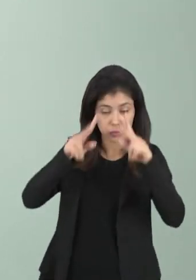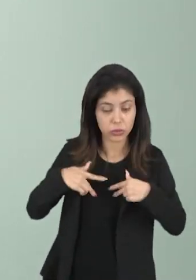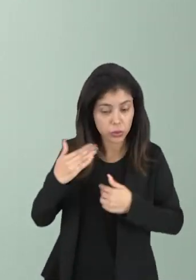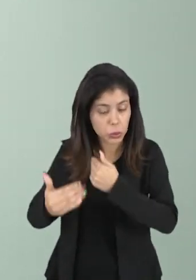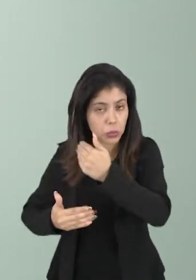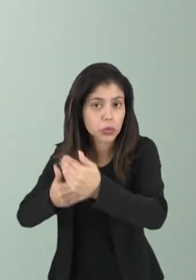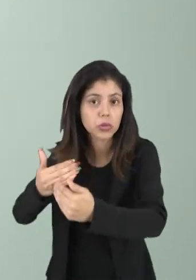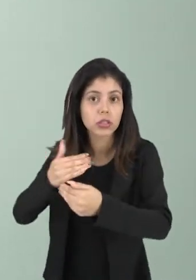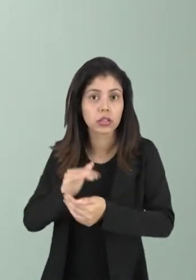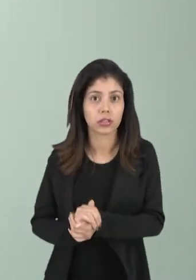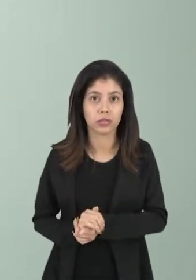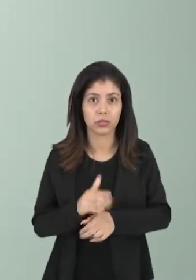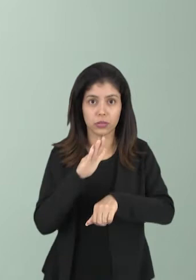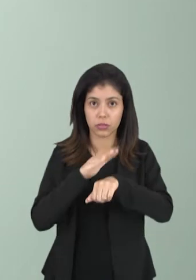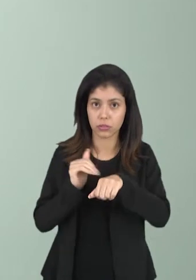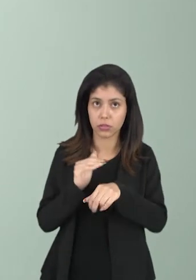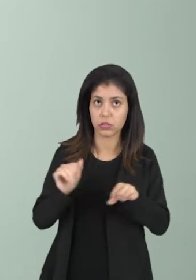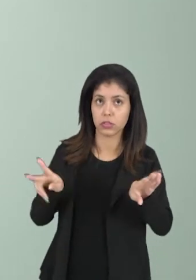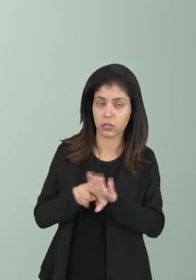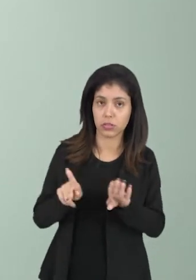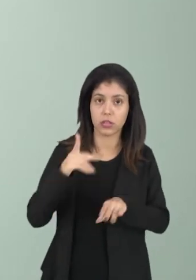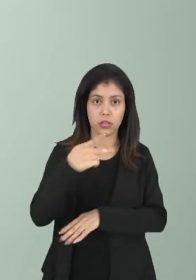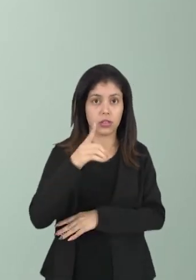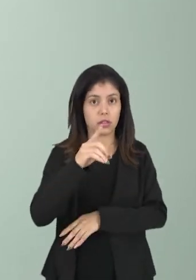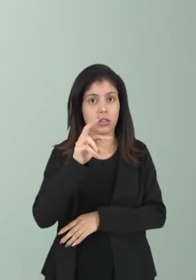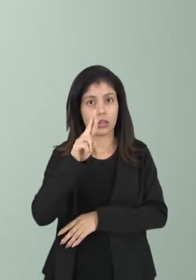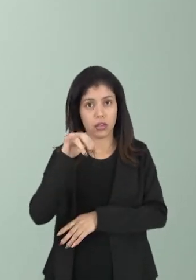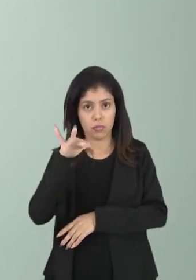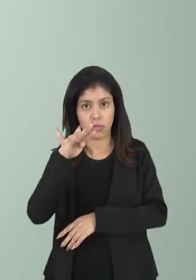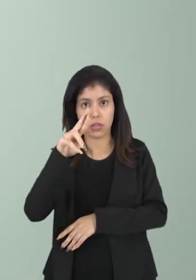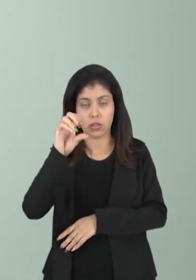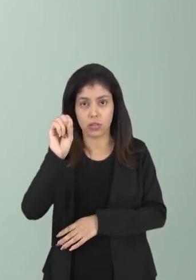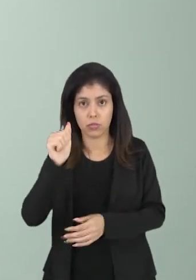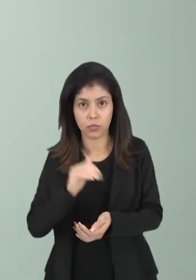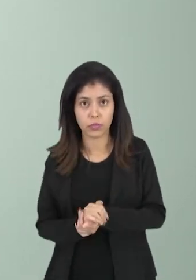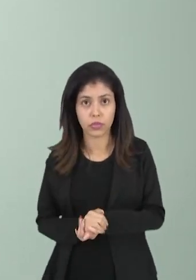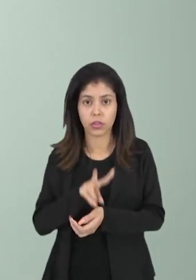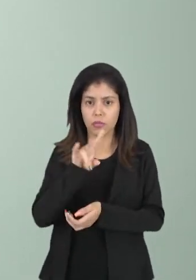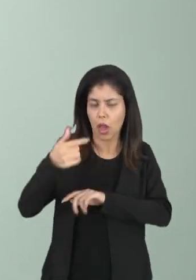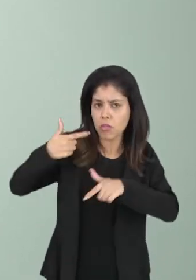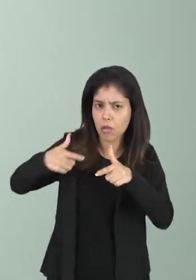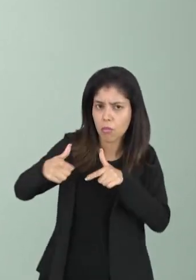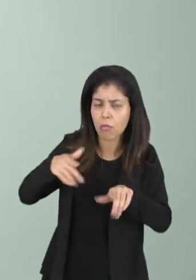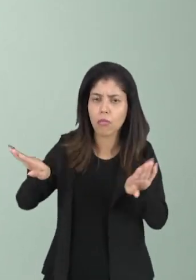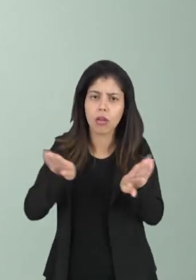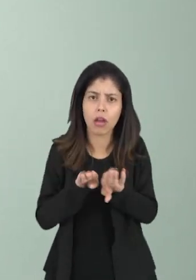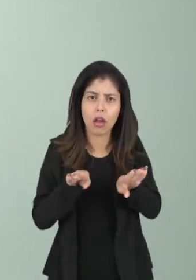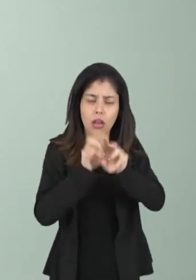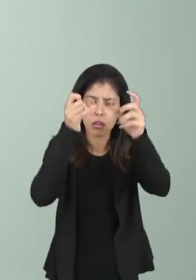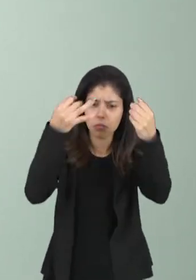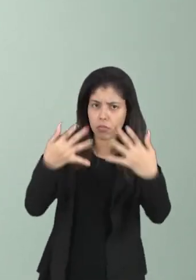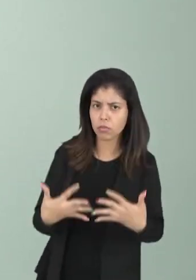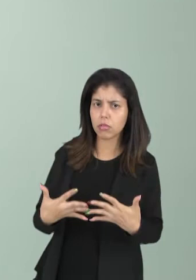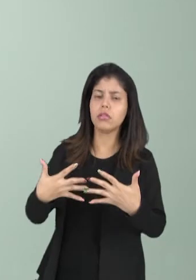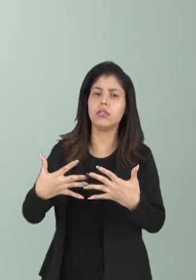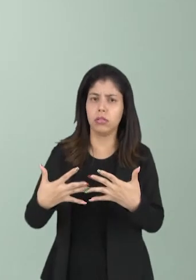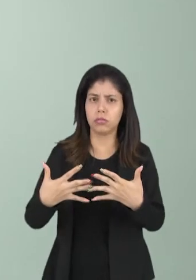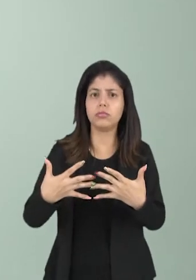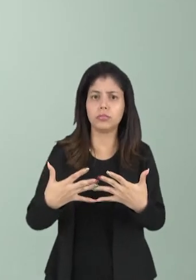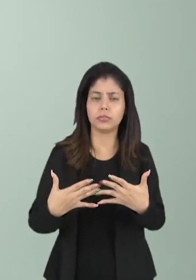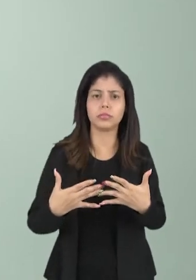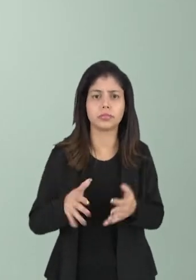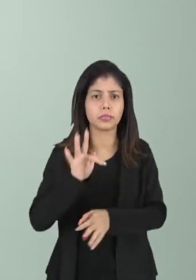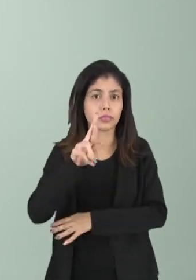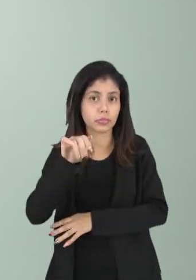desenvolver e o chamado determinismo, Ele vai trabalhar nas categorias, as causas, os efeitos,